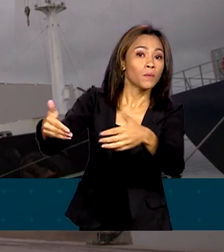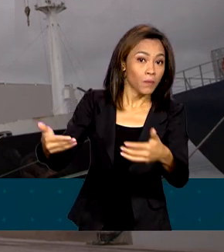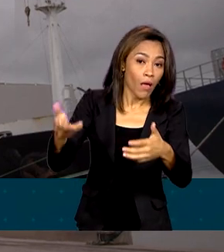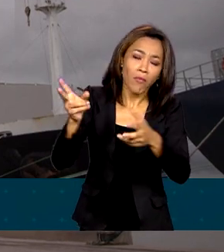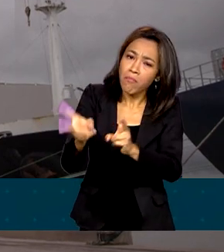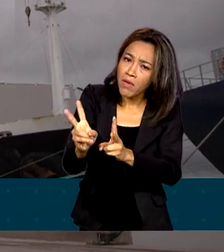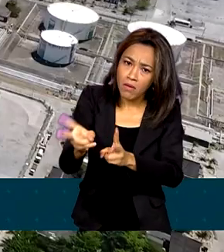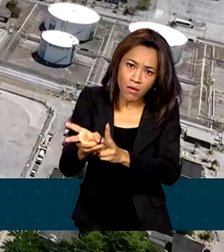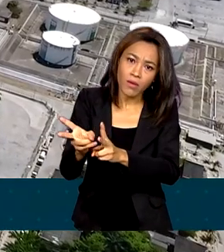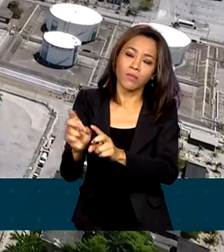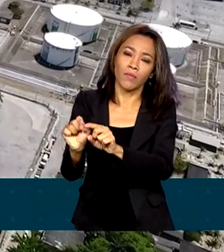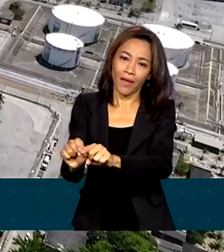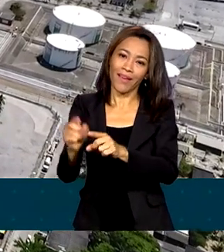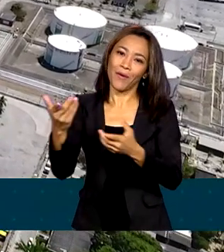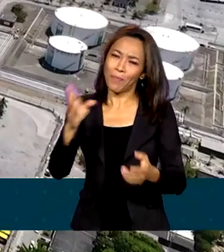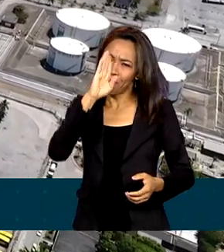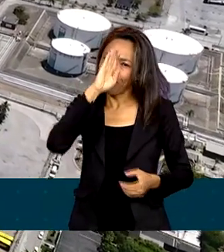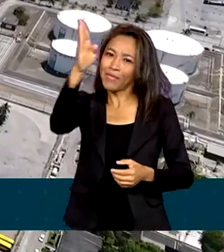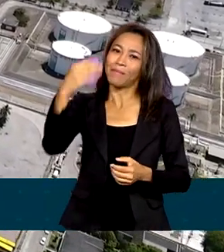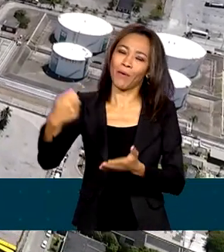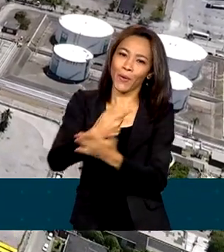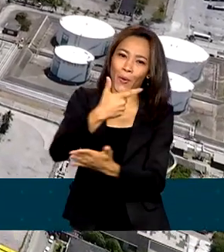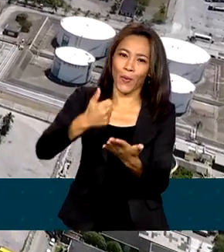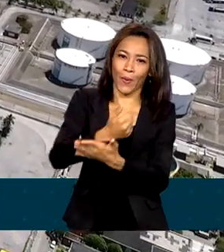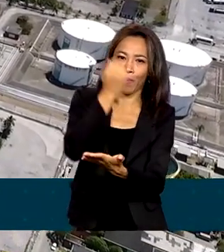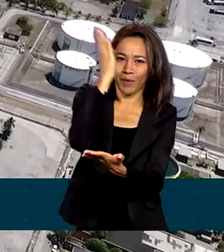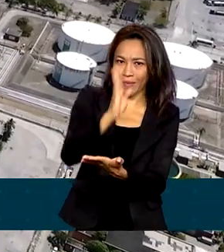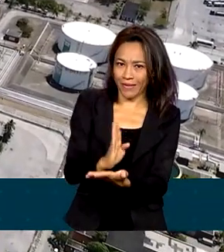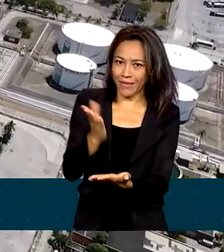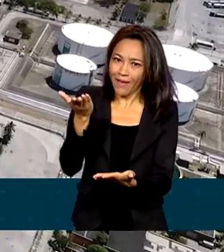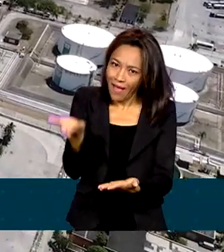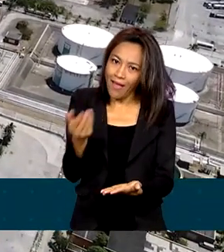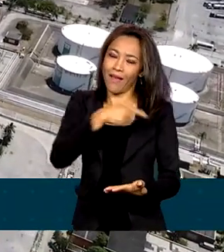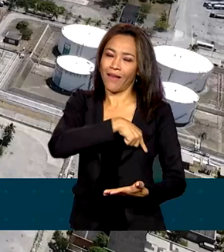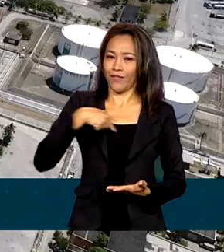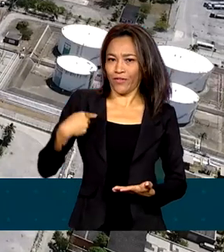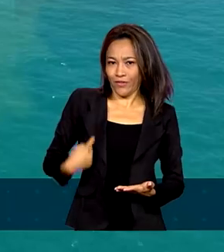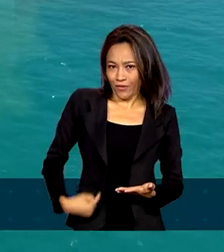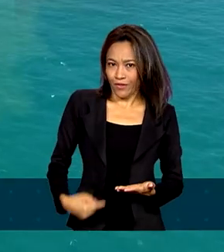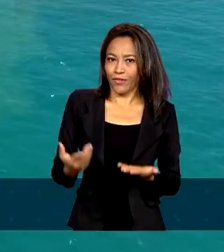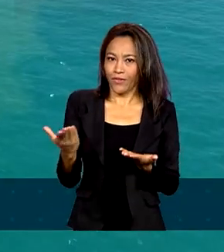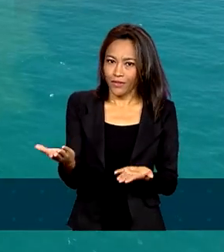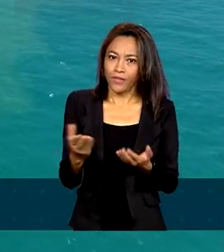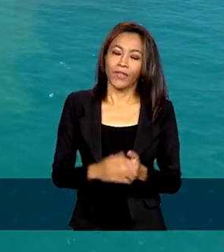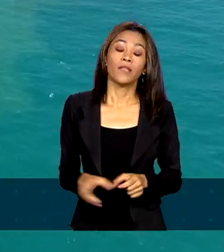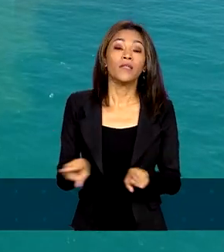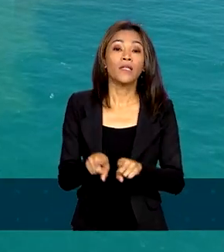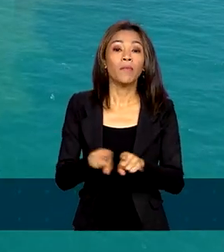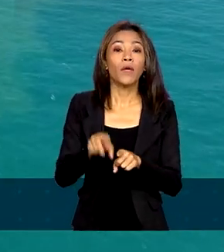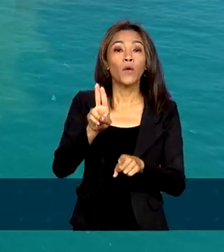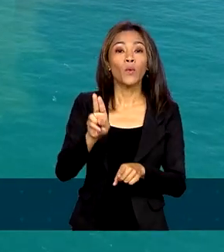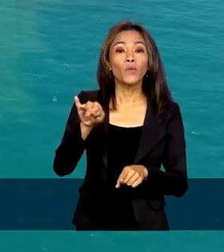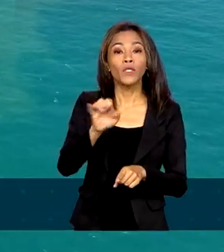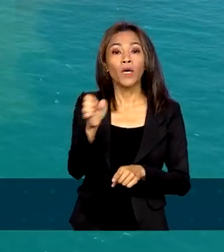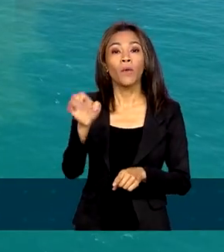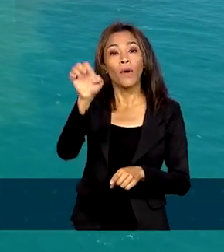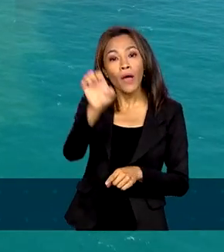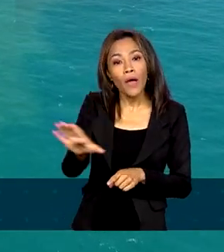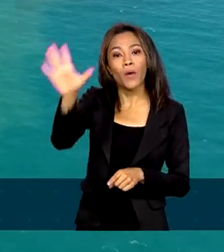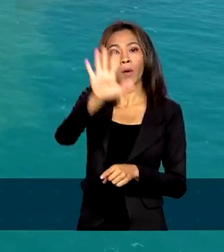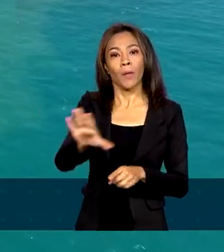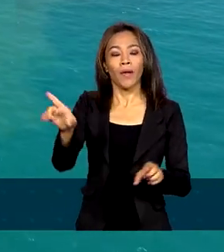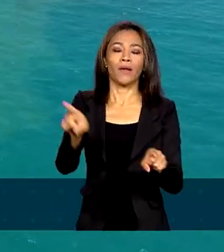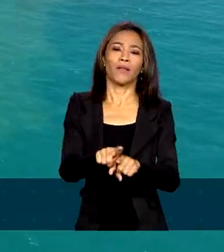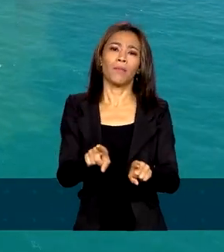os mesmos. O nosso principal parceiro comercial hoje é a China. E também temos a União Europeia e os Estados Unidos como grandes